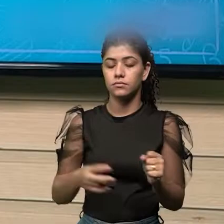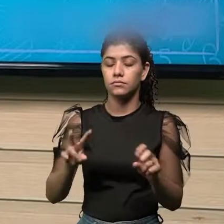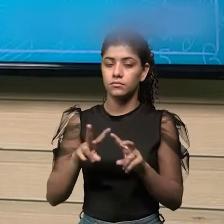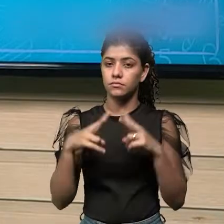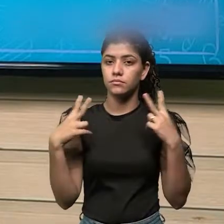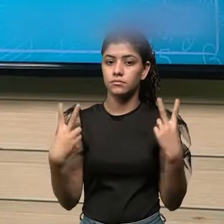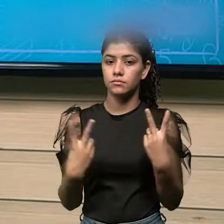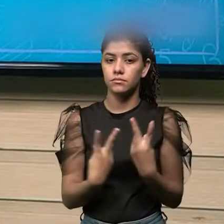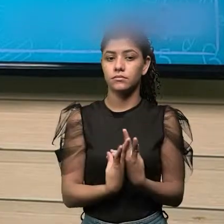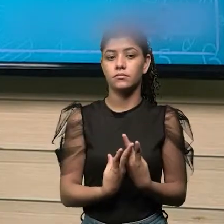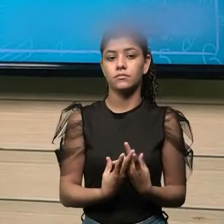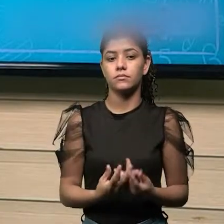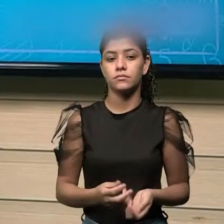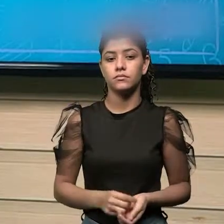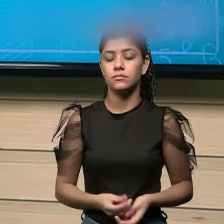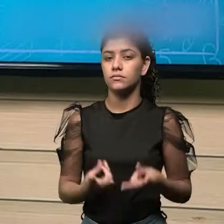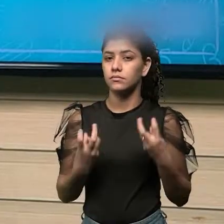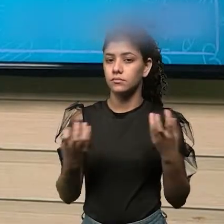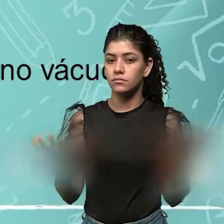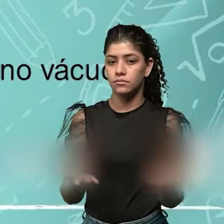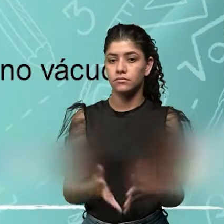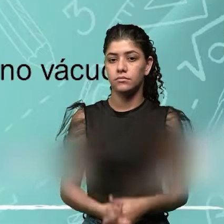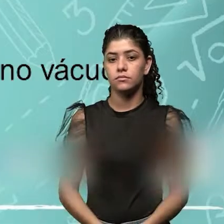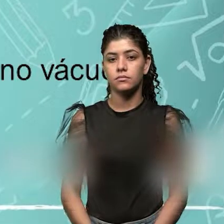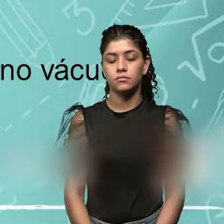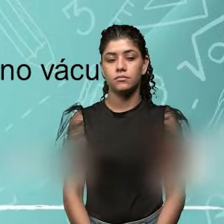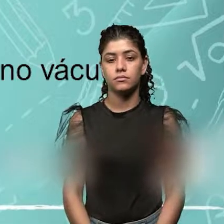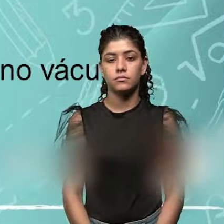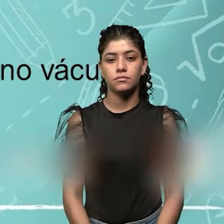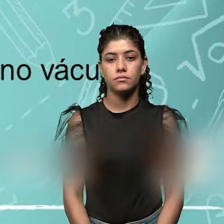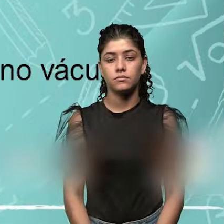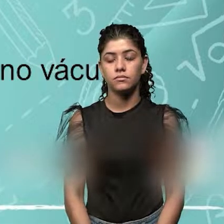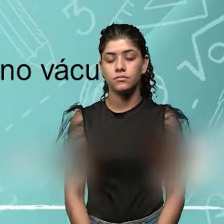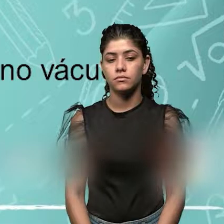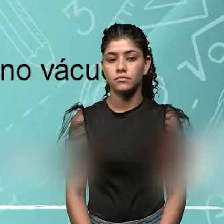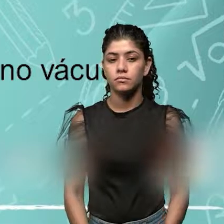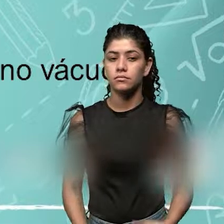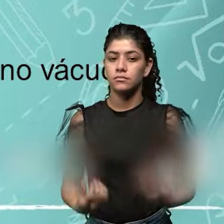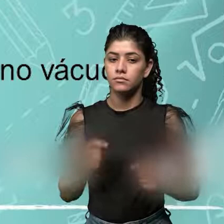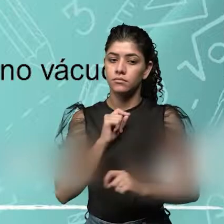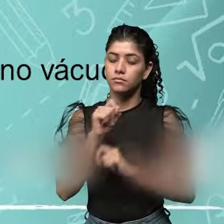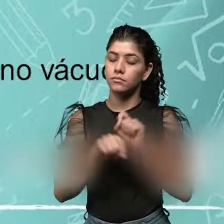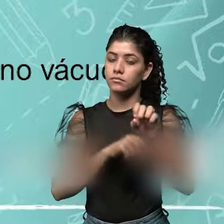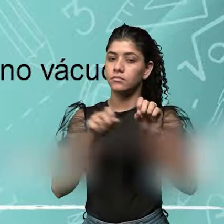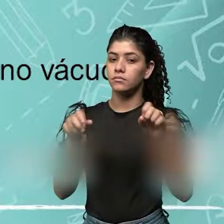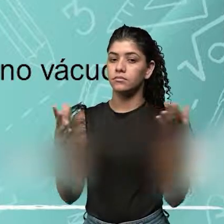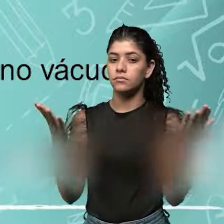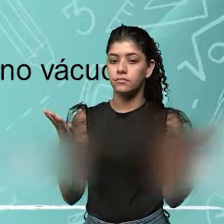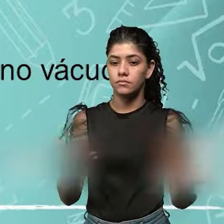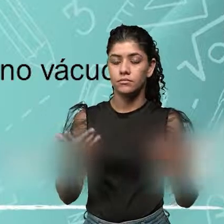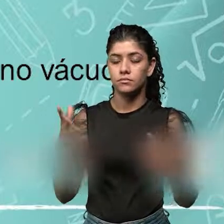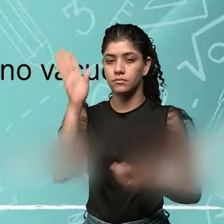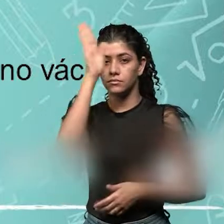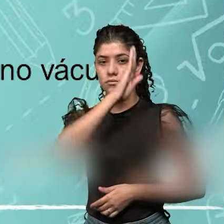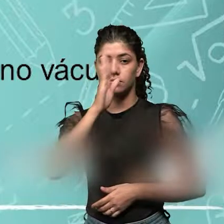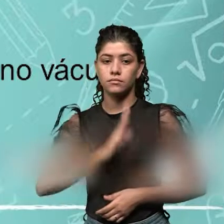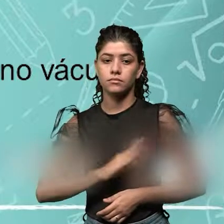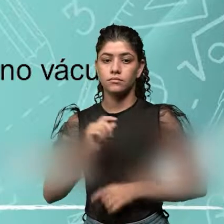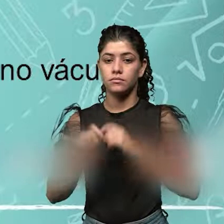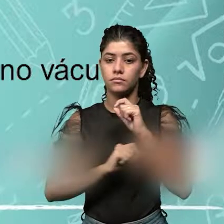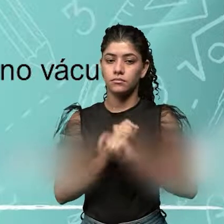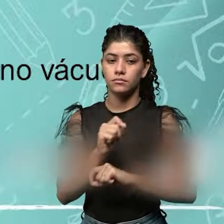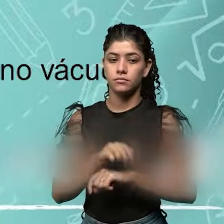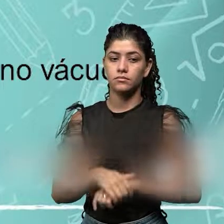velocidade da luz, como a gente vai ver aqui. O padrão do metro vem em vigor no Brasil, é